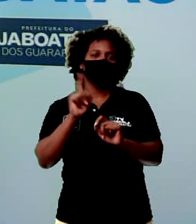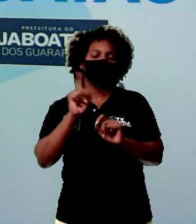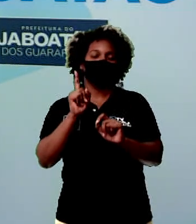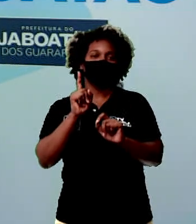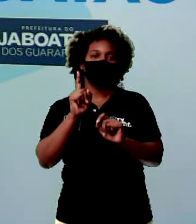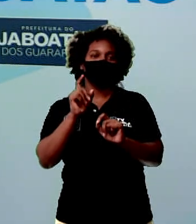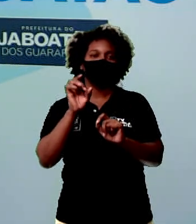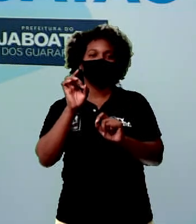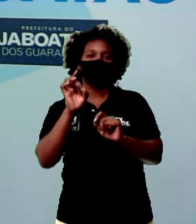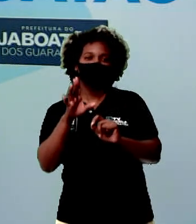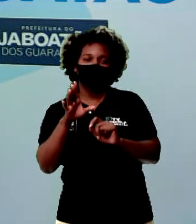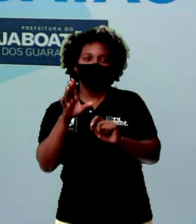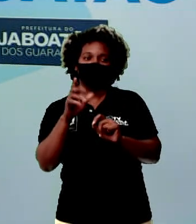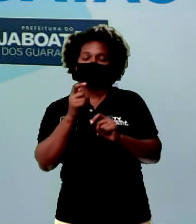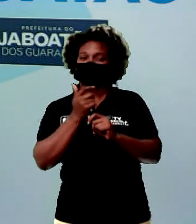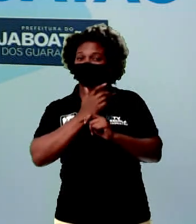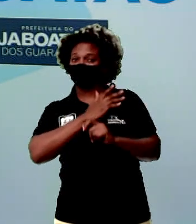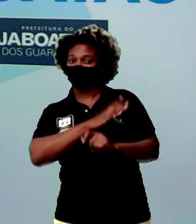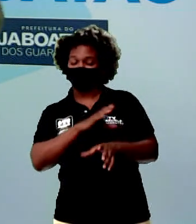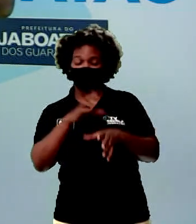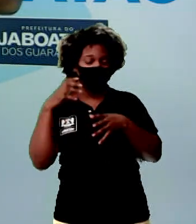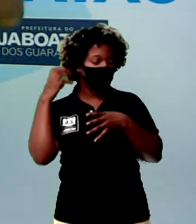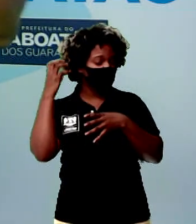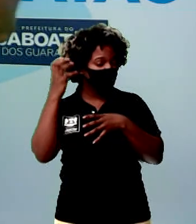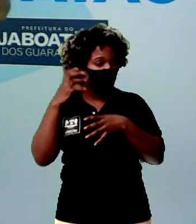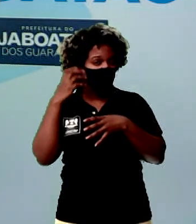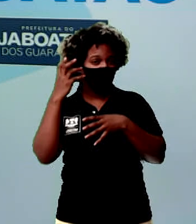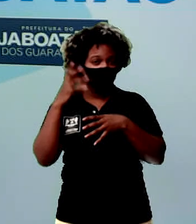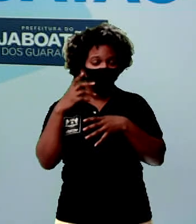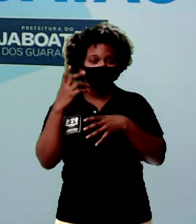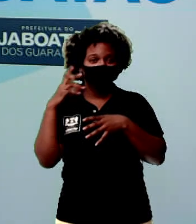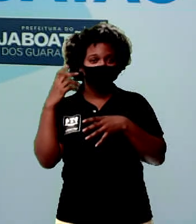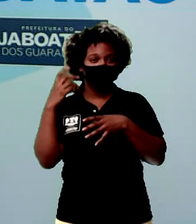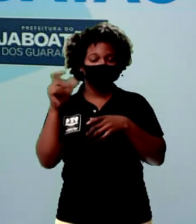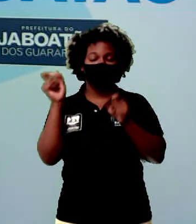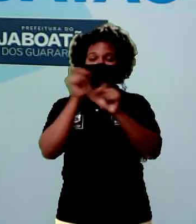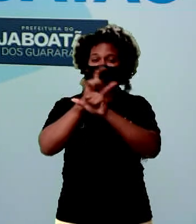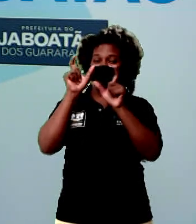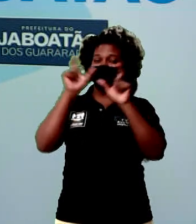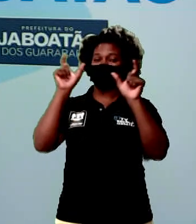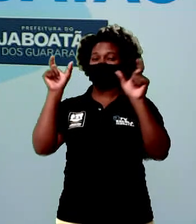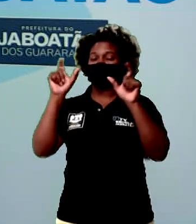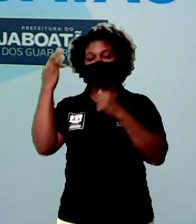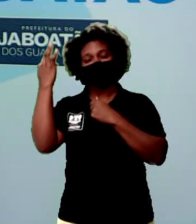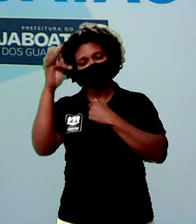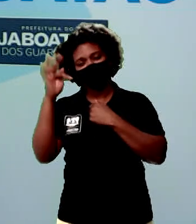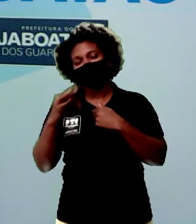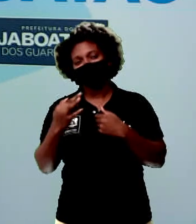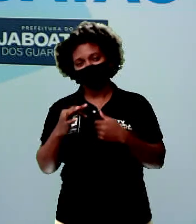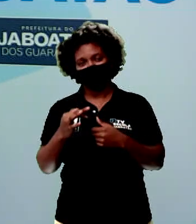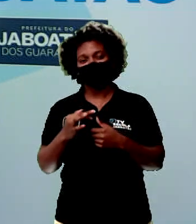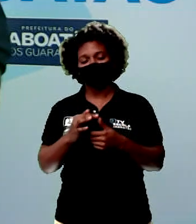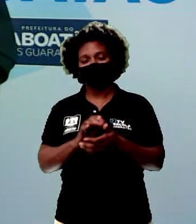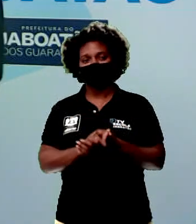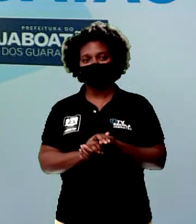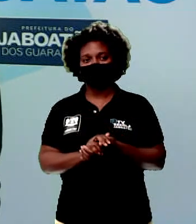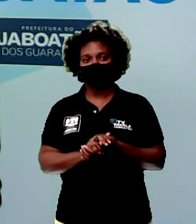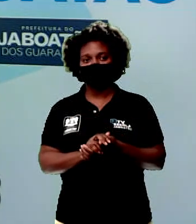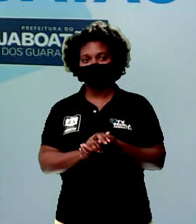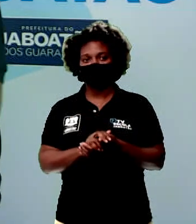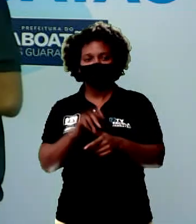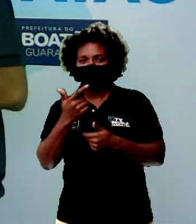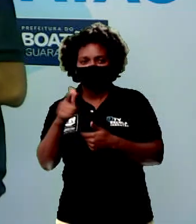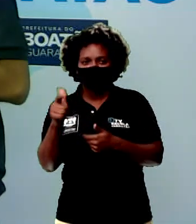apenas está incomodado com o barulho que o colega fazia ao gritar de dor. Não